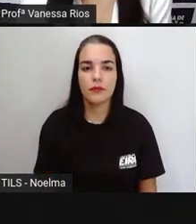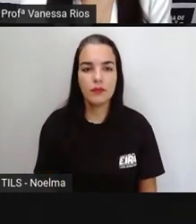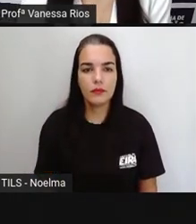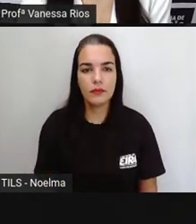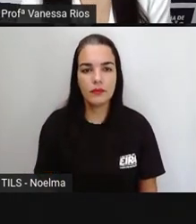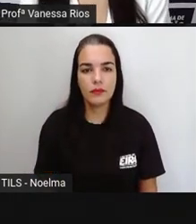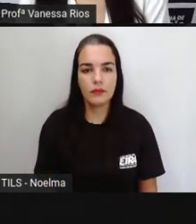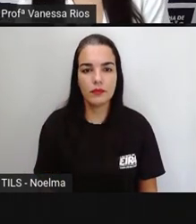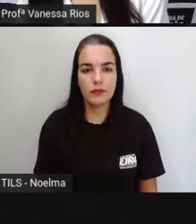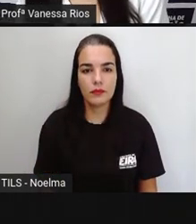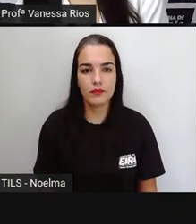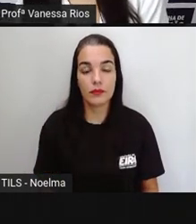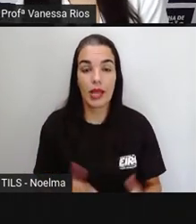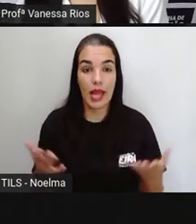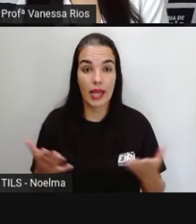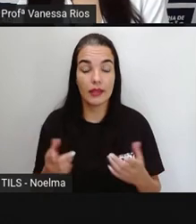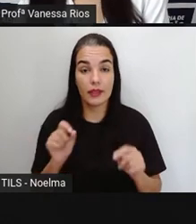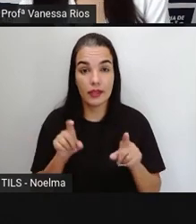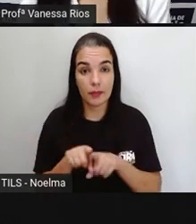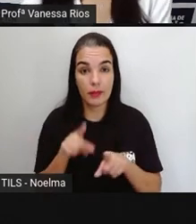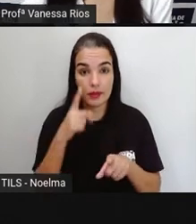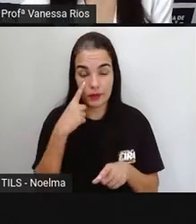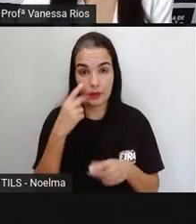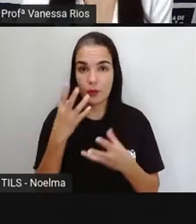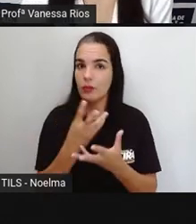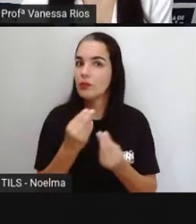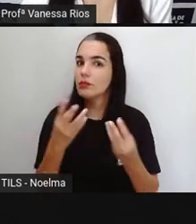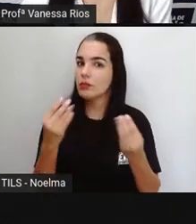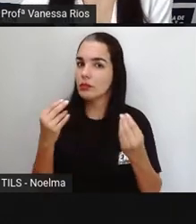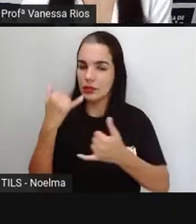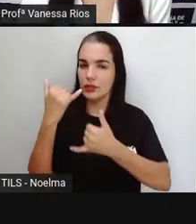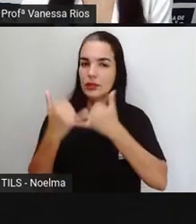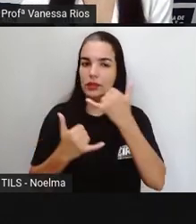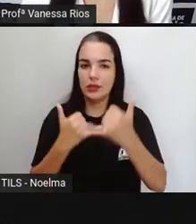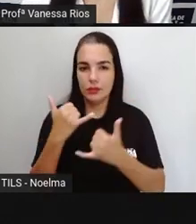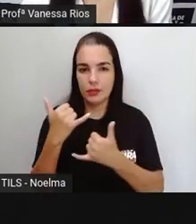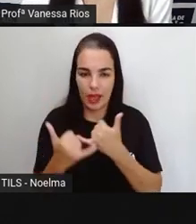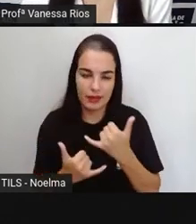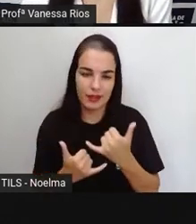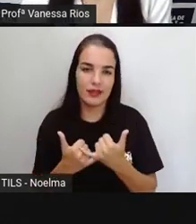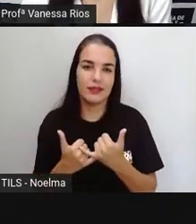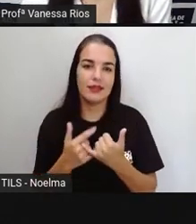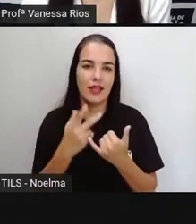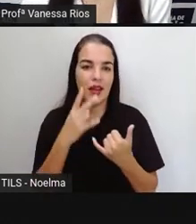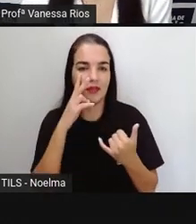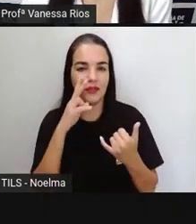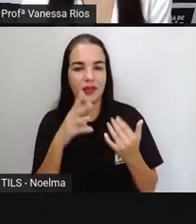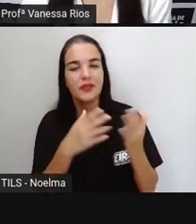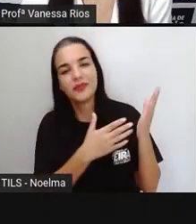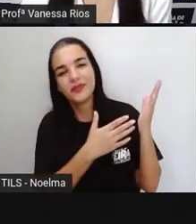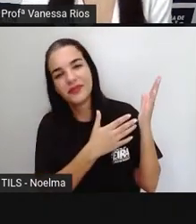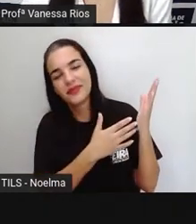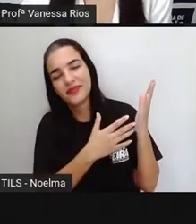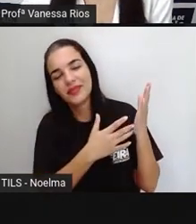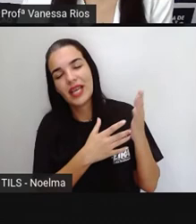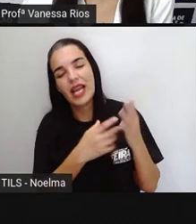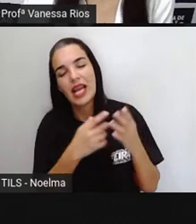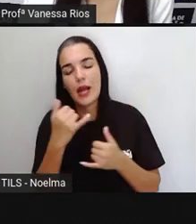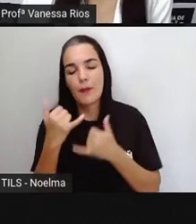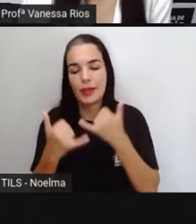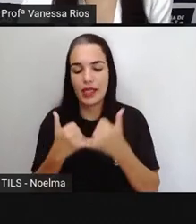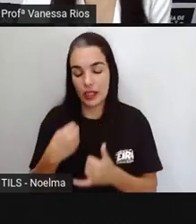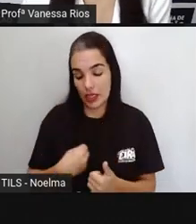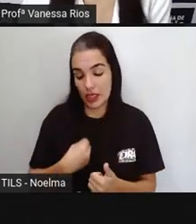E aí a gente observou várias brincadeiras. A própria escola está aqui, retratar brincadeiras que existem há muitos